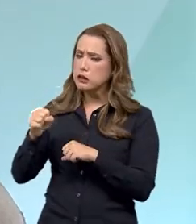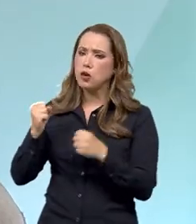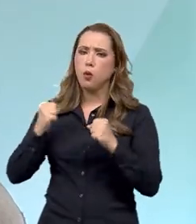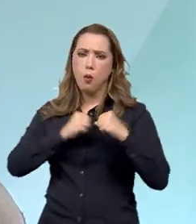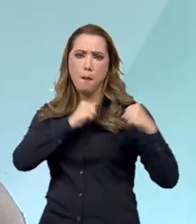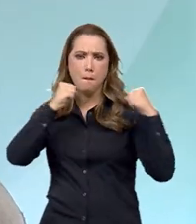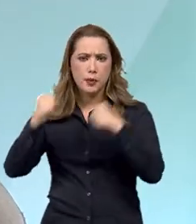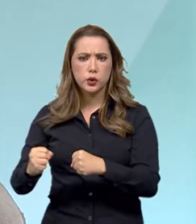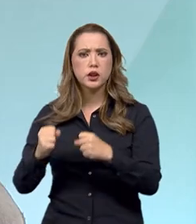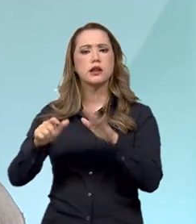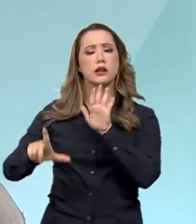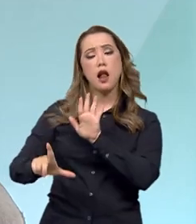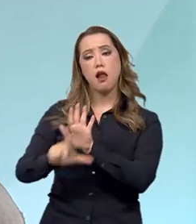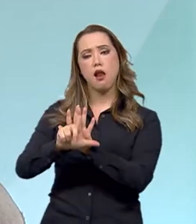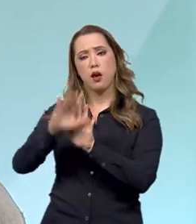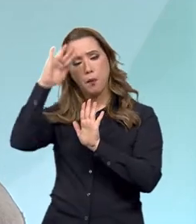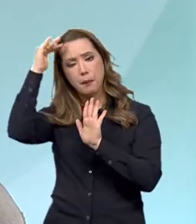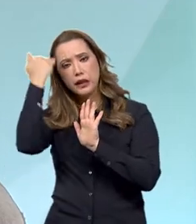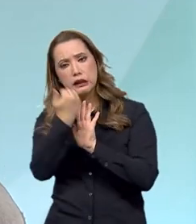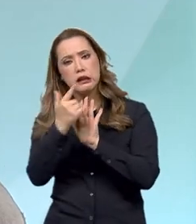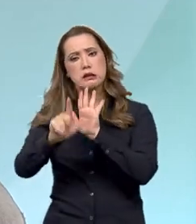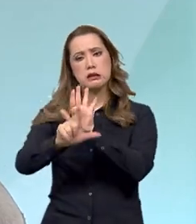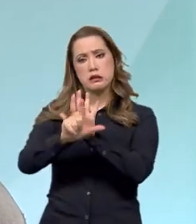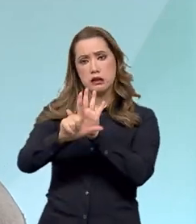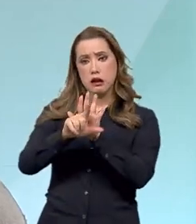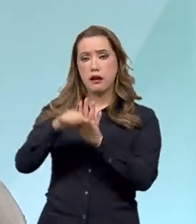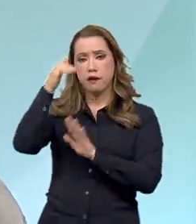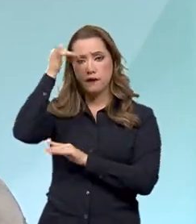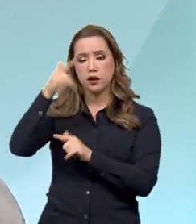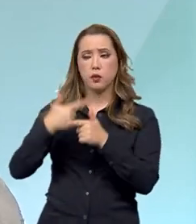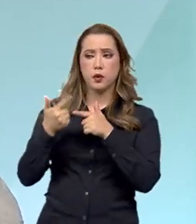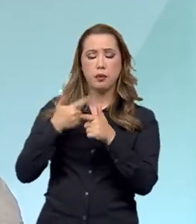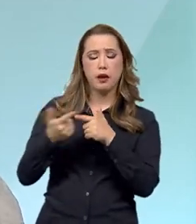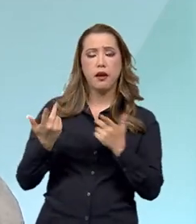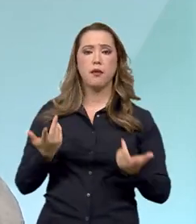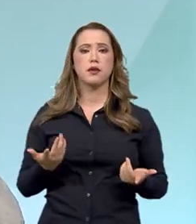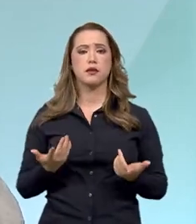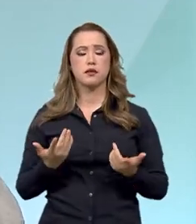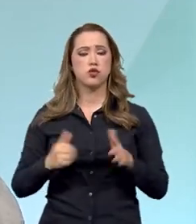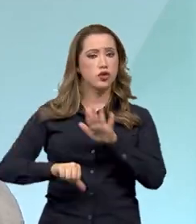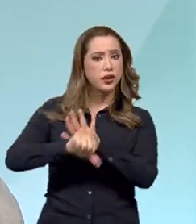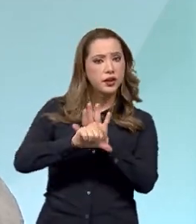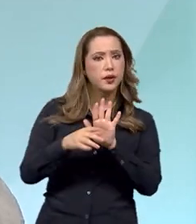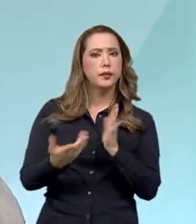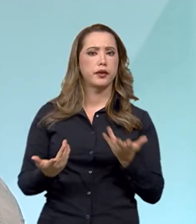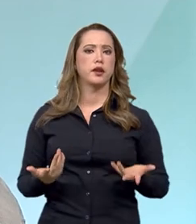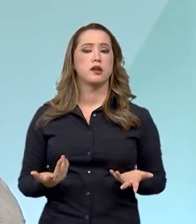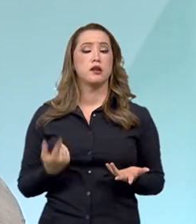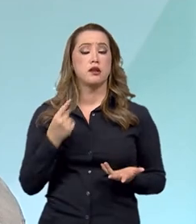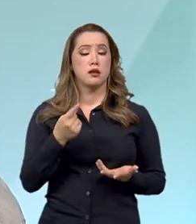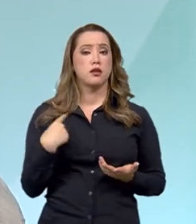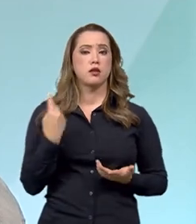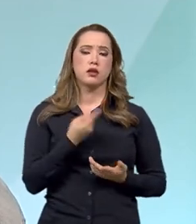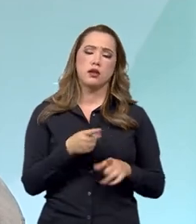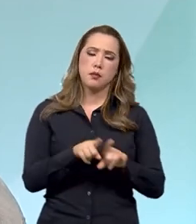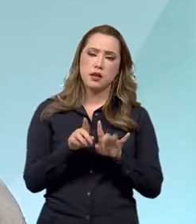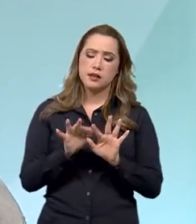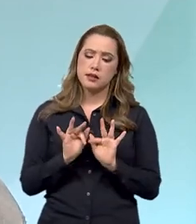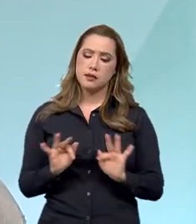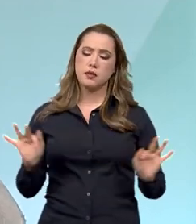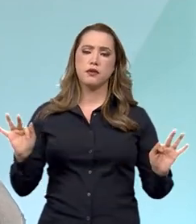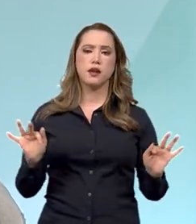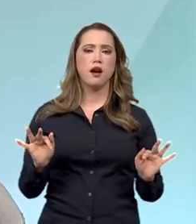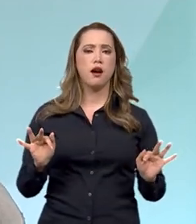tentando corrigir esses desvios de conduta com você criar uma simplificação, uma segurança